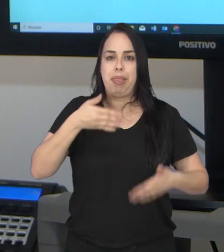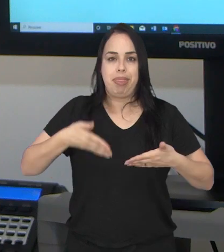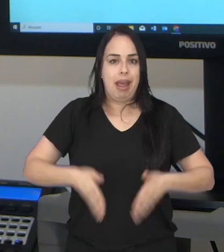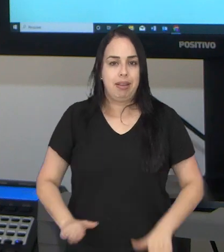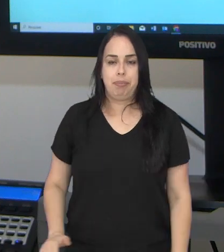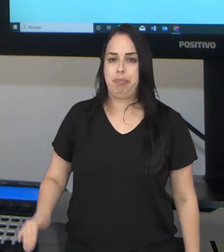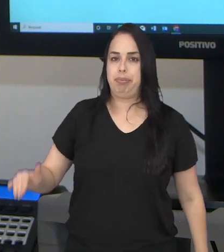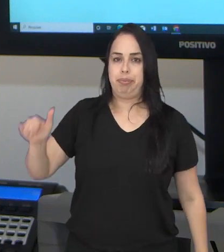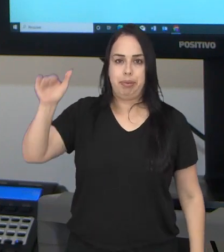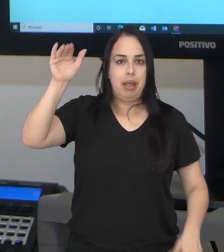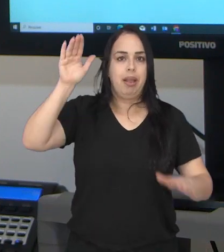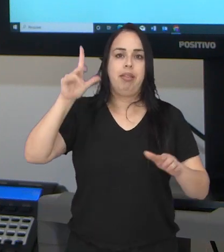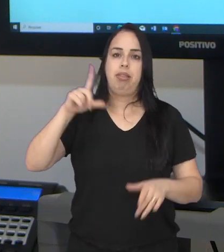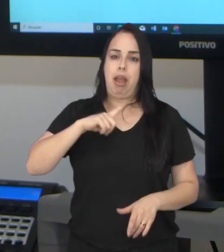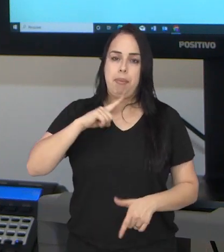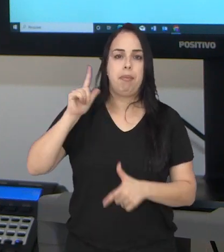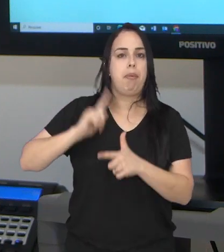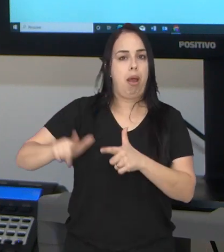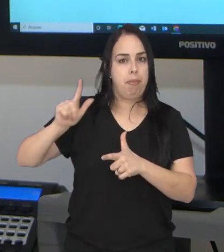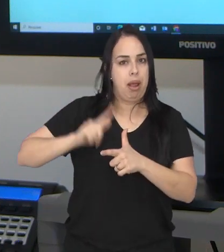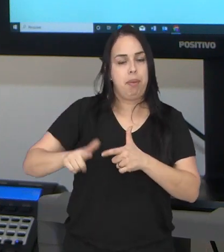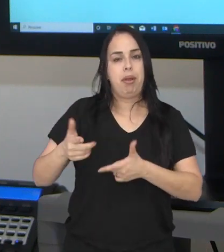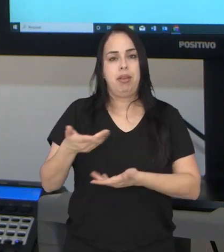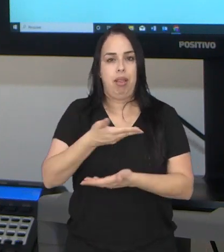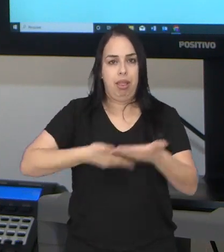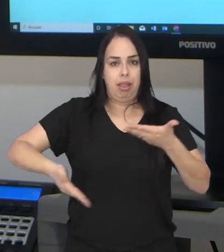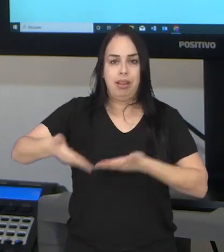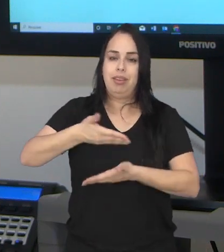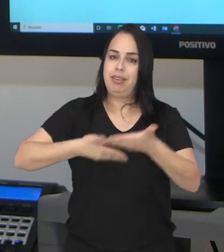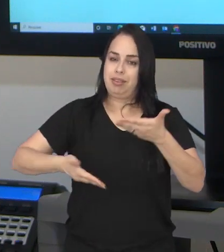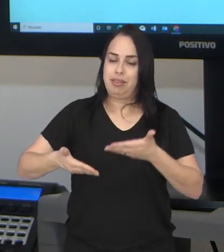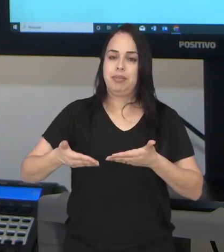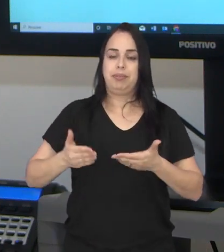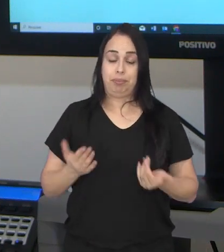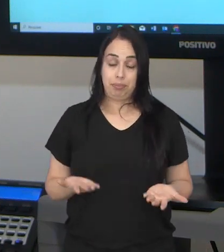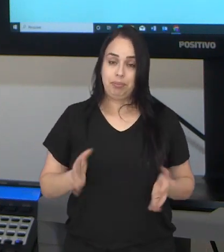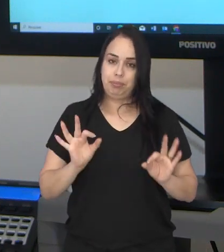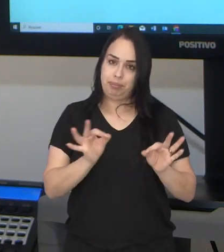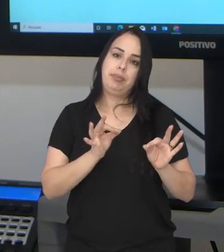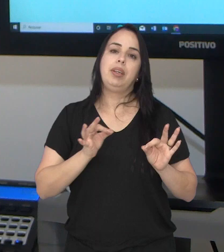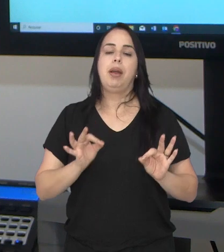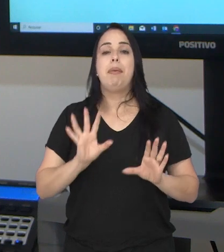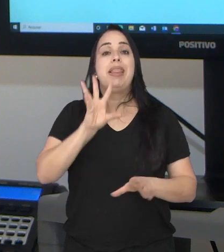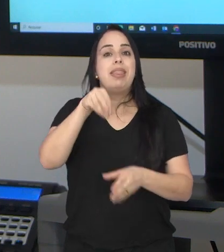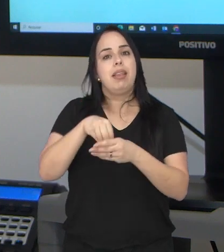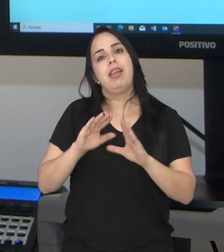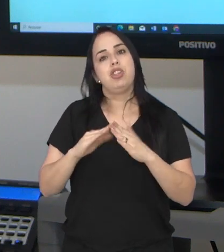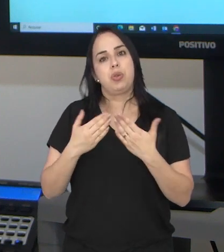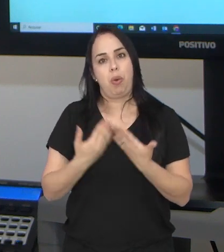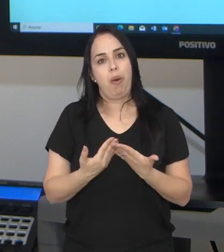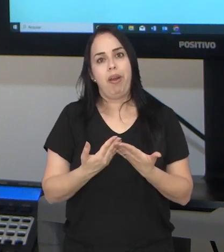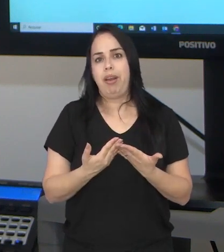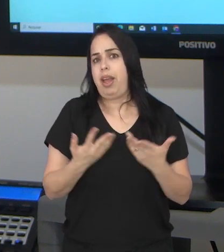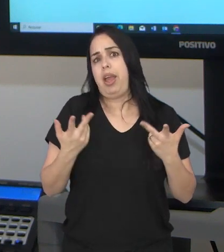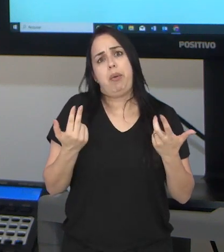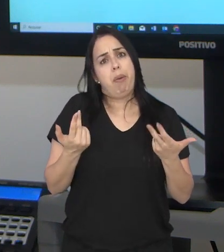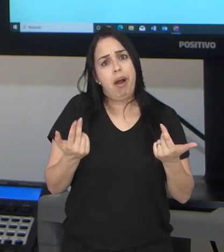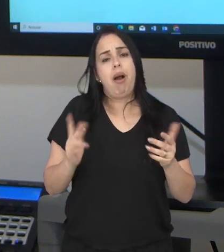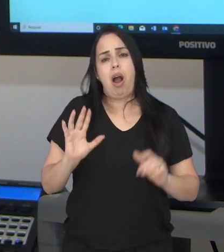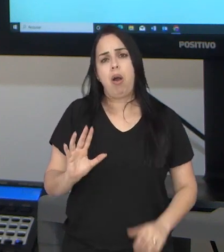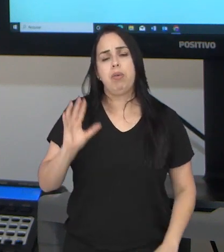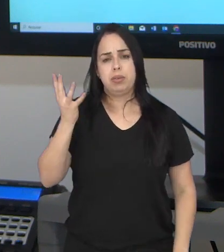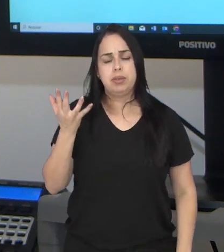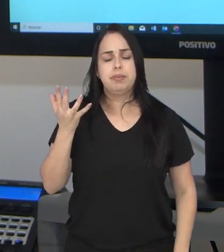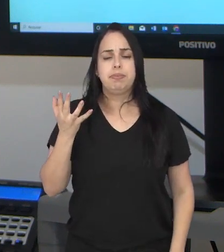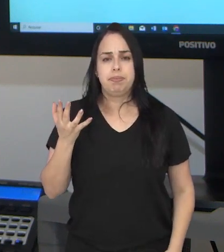até quando você morre, você passa por conflitos de relacionamento com as pessoas que convivem com você. E na escola essa situação não é diferente.